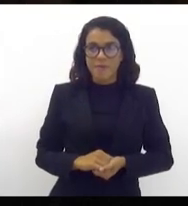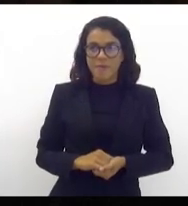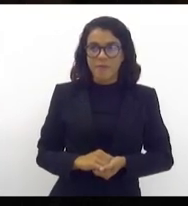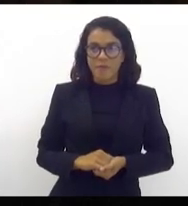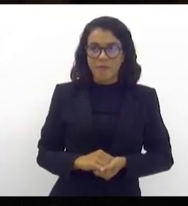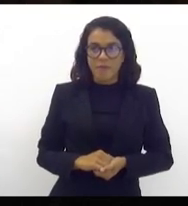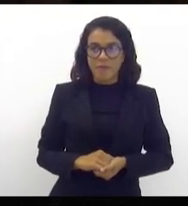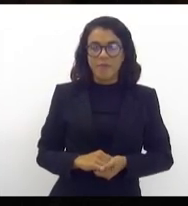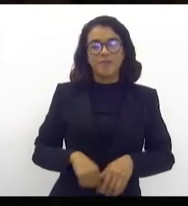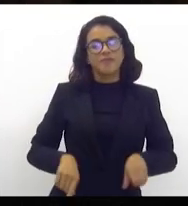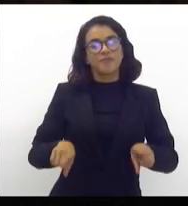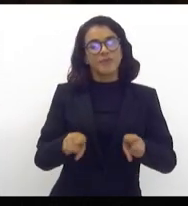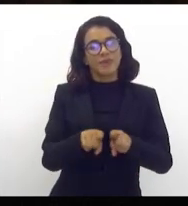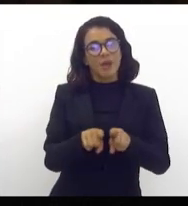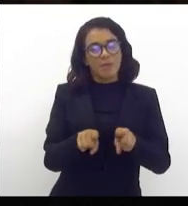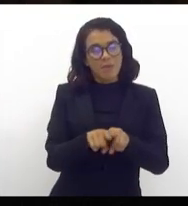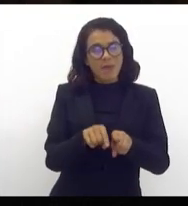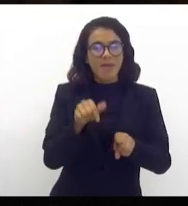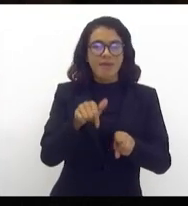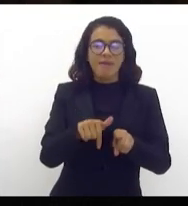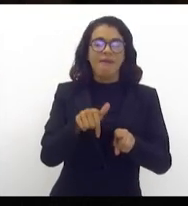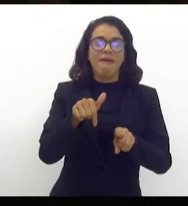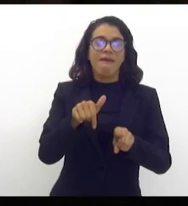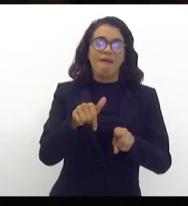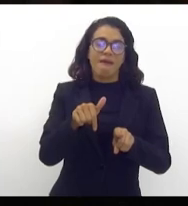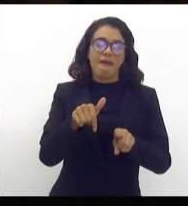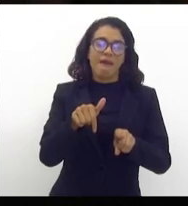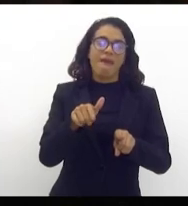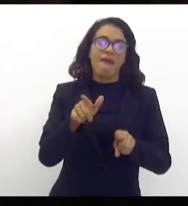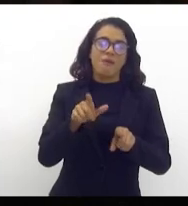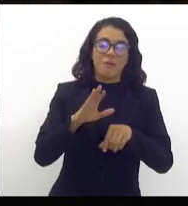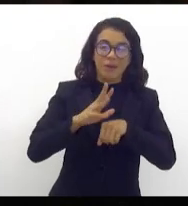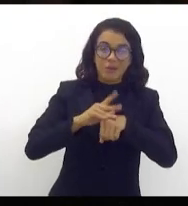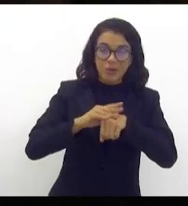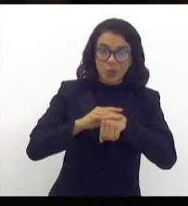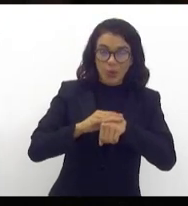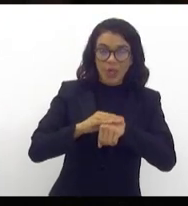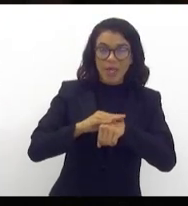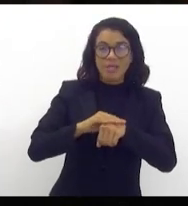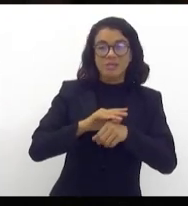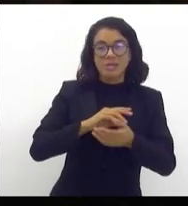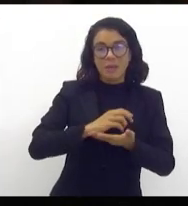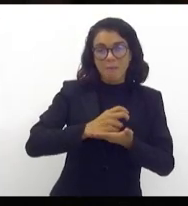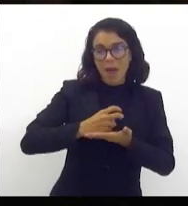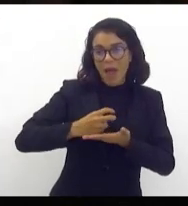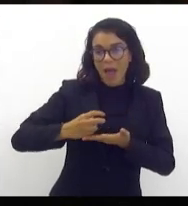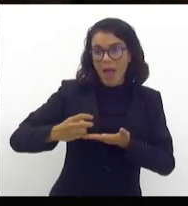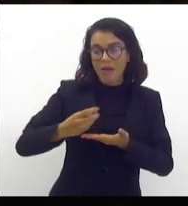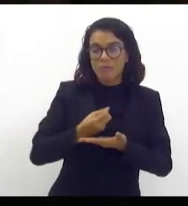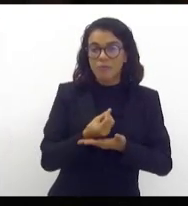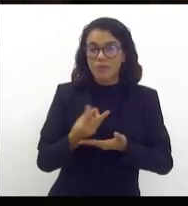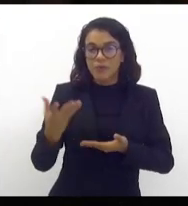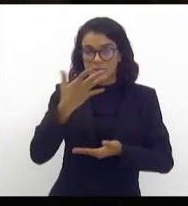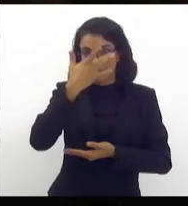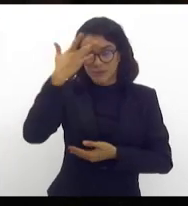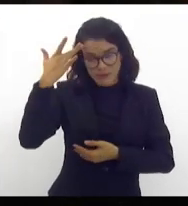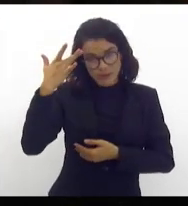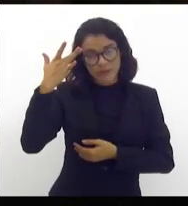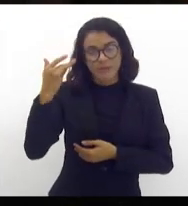E, como esse é um dos grandes males da nossa sociedade, é importante